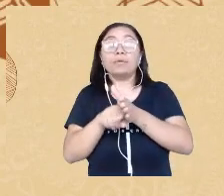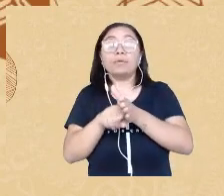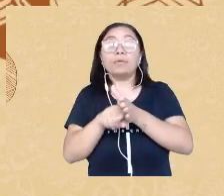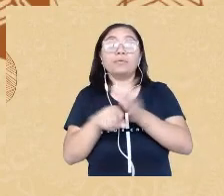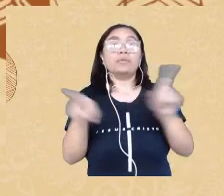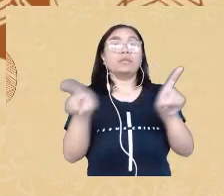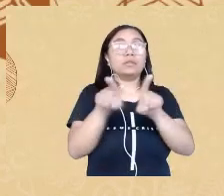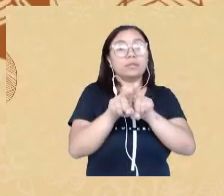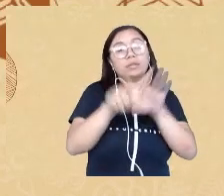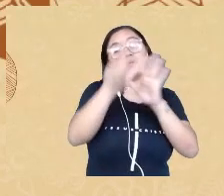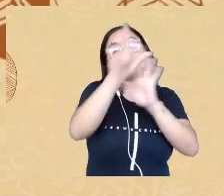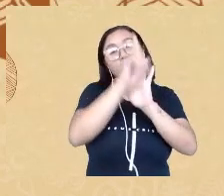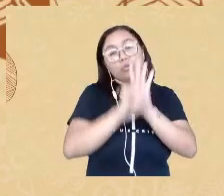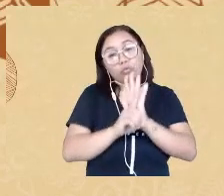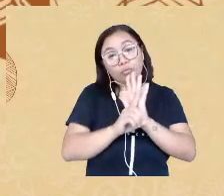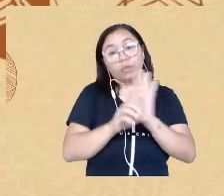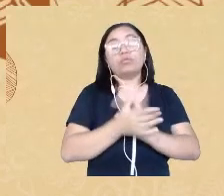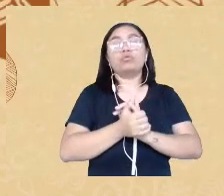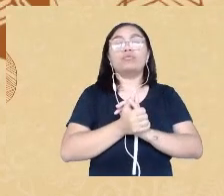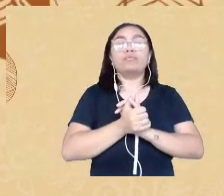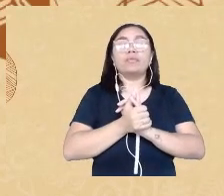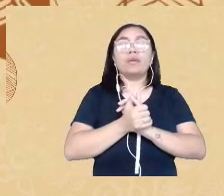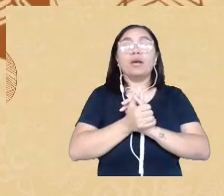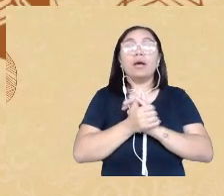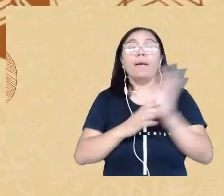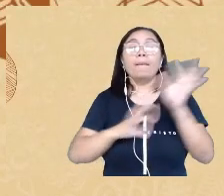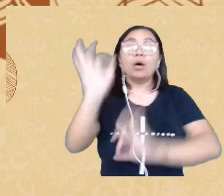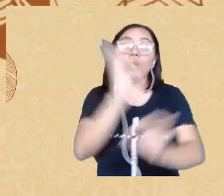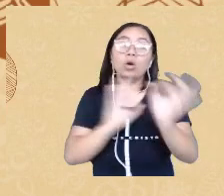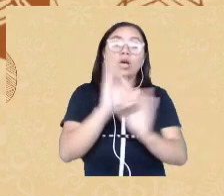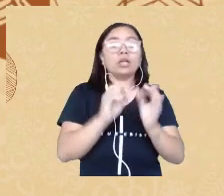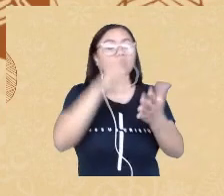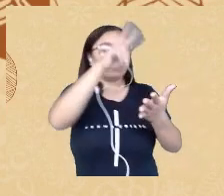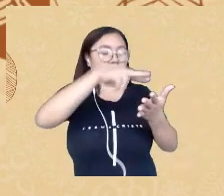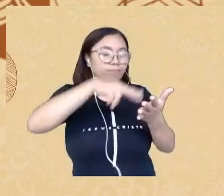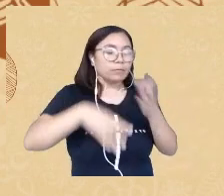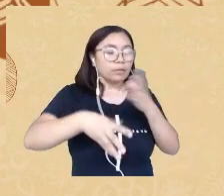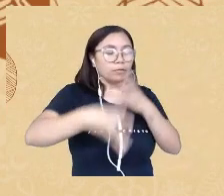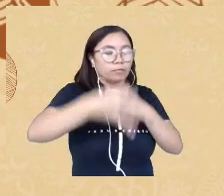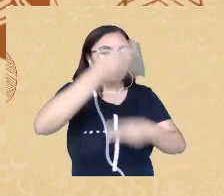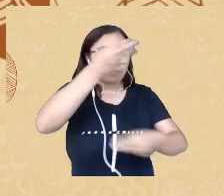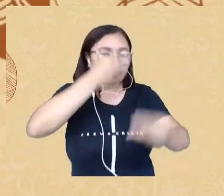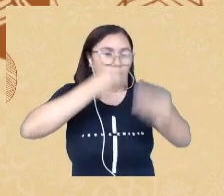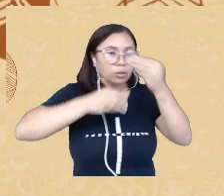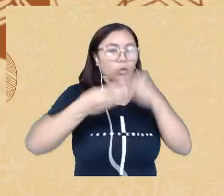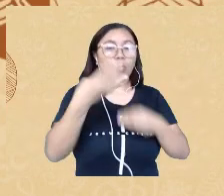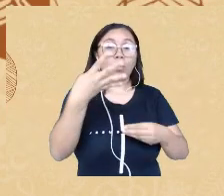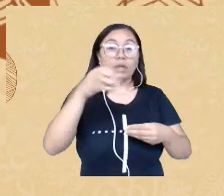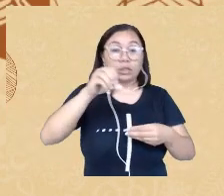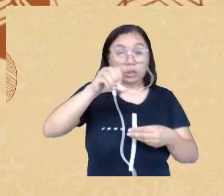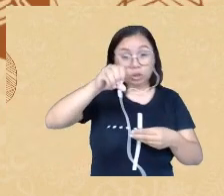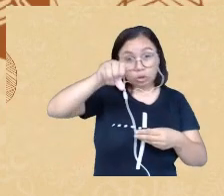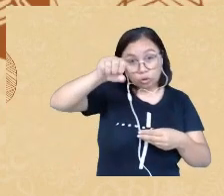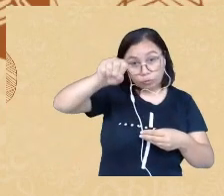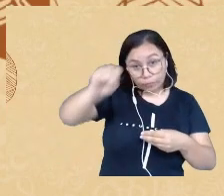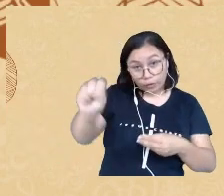caso, ele foi utilizado para analisar esse montante de 498 textos